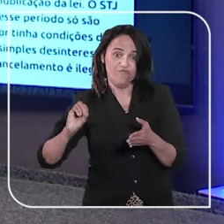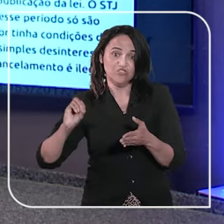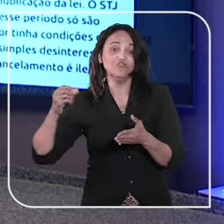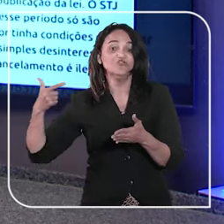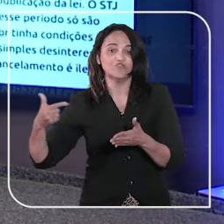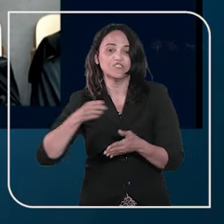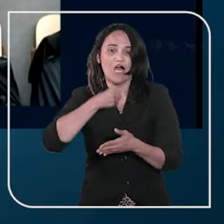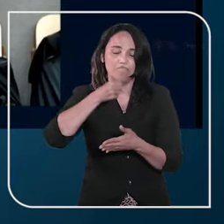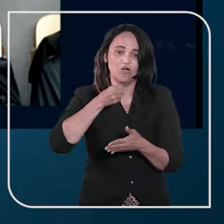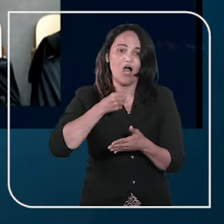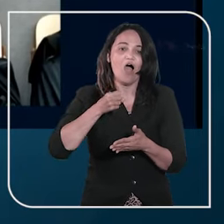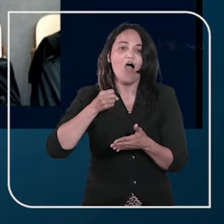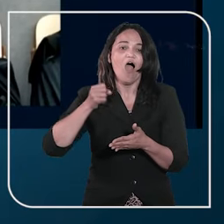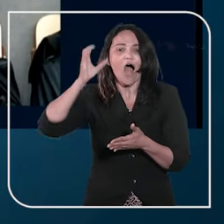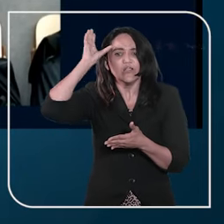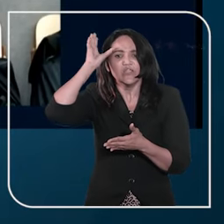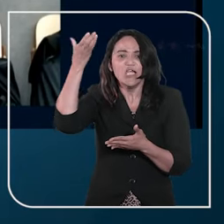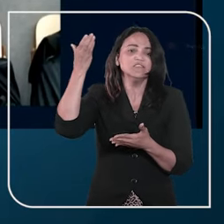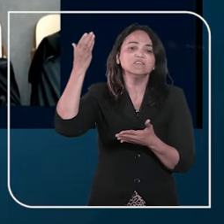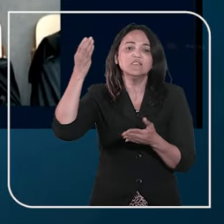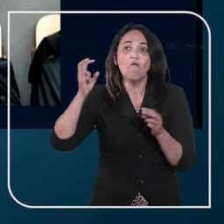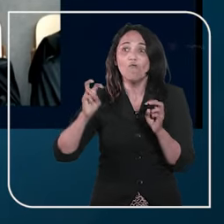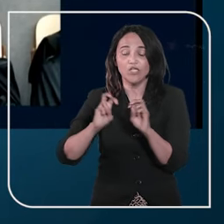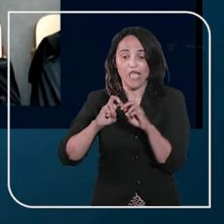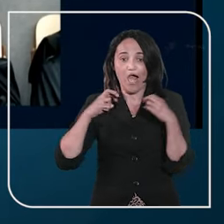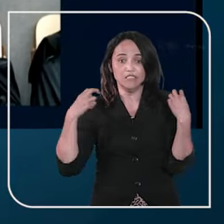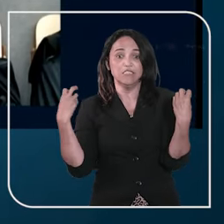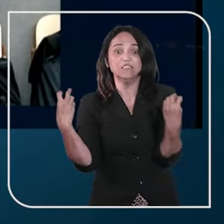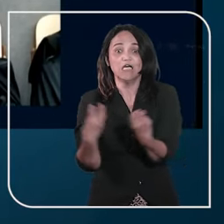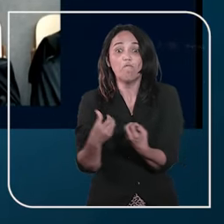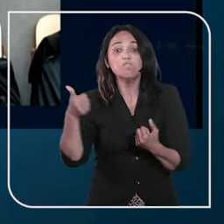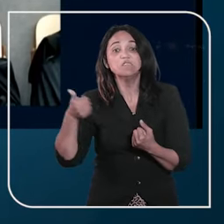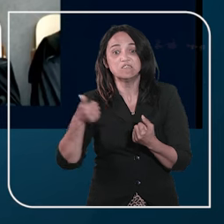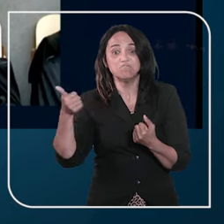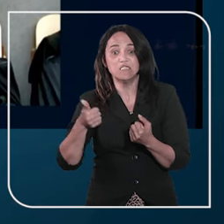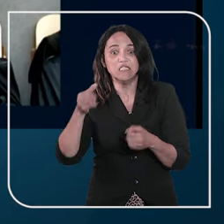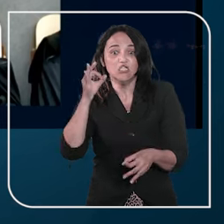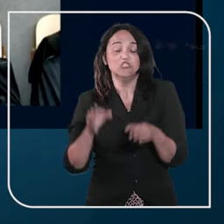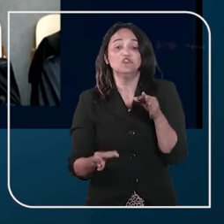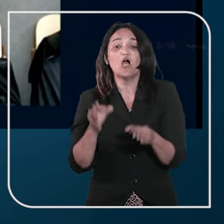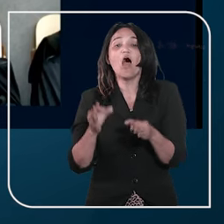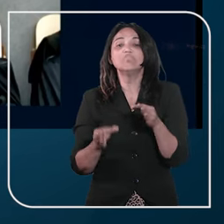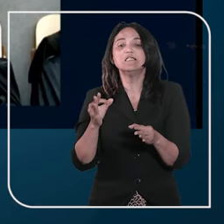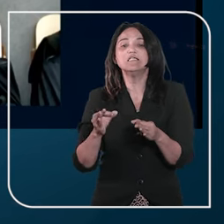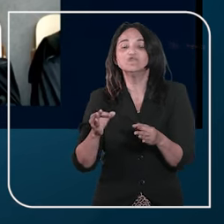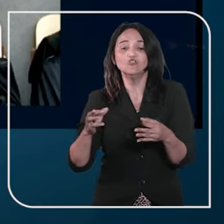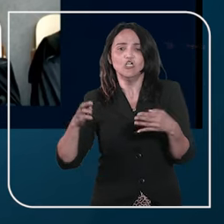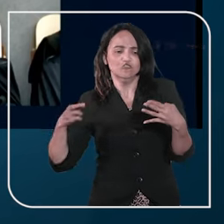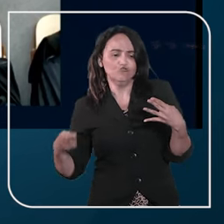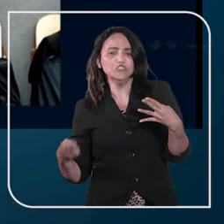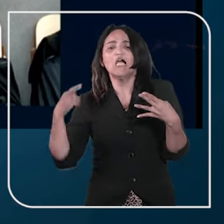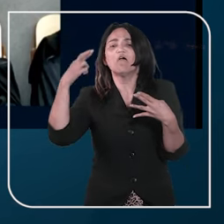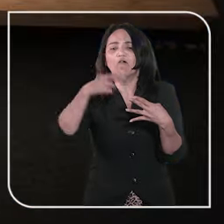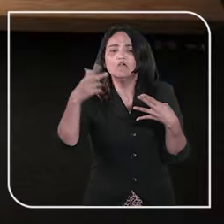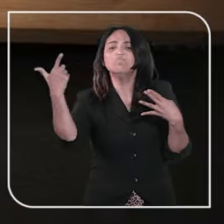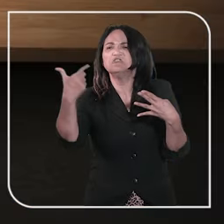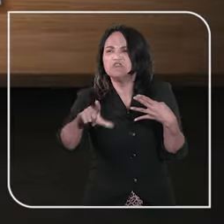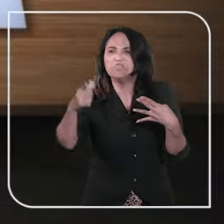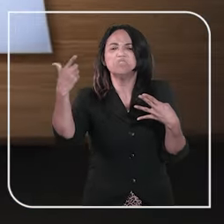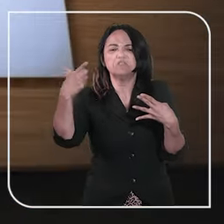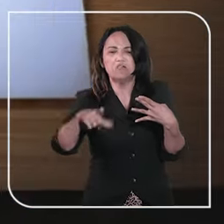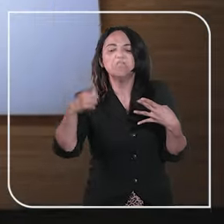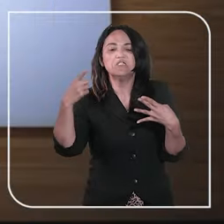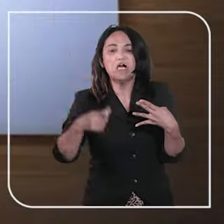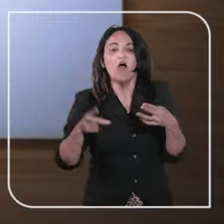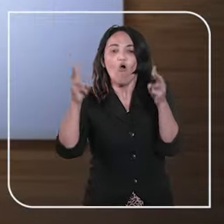reportagem. A definição veio da primeira sessão do STJ em julgamento sob o rito dos recursos repetitivos, cadastrado